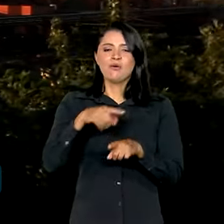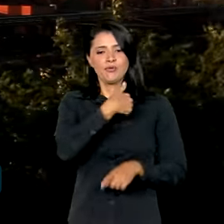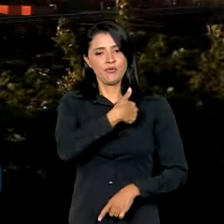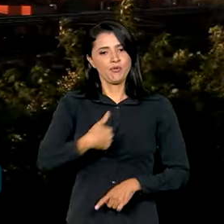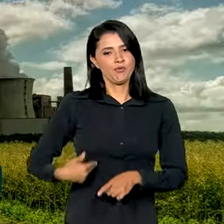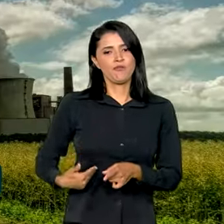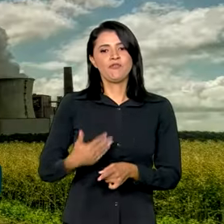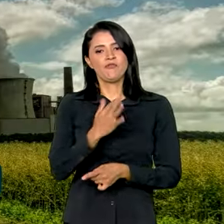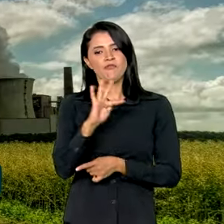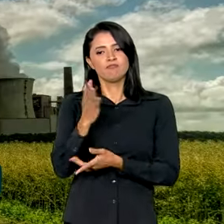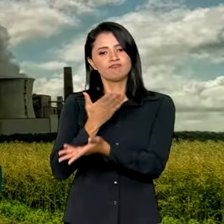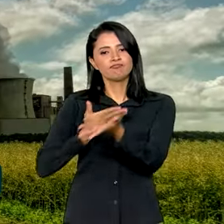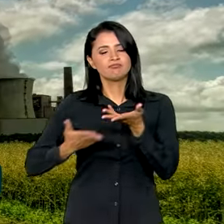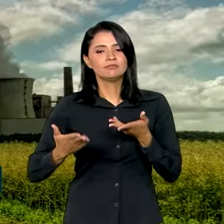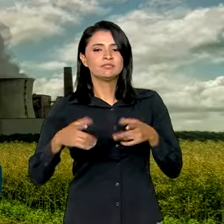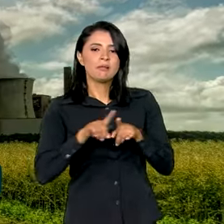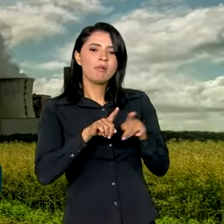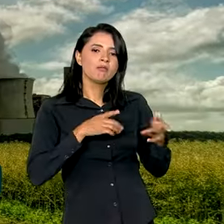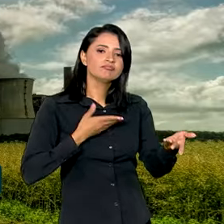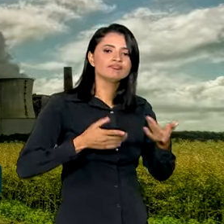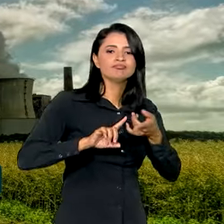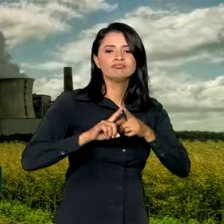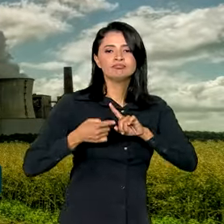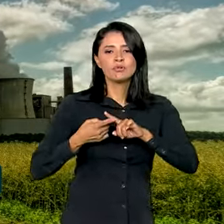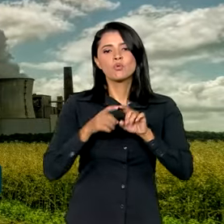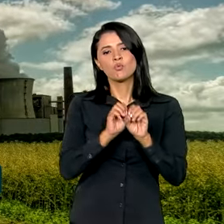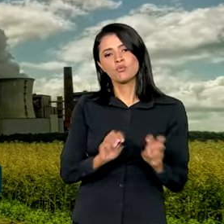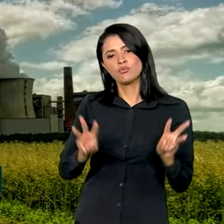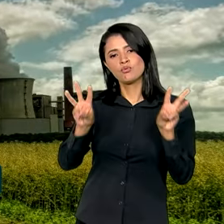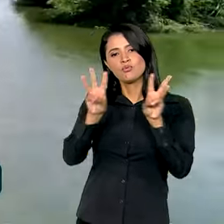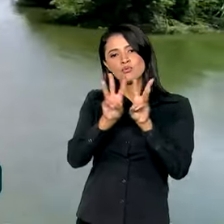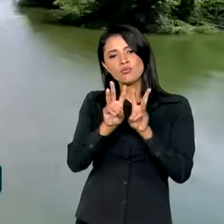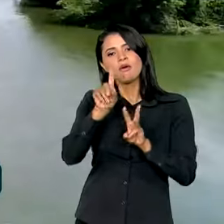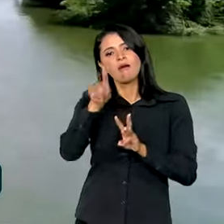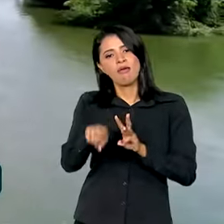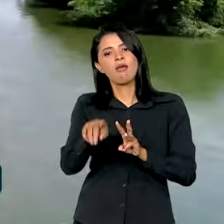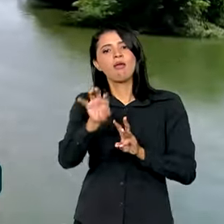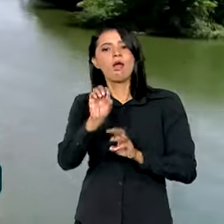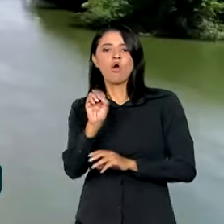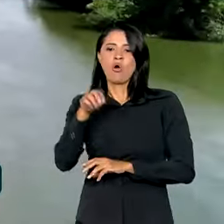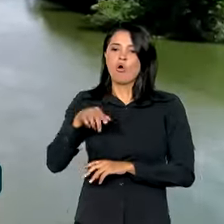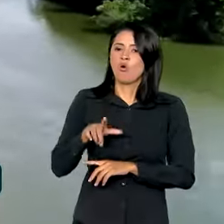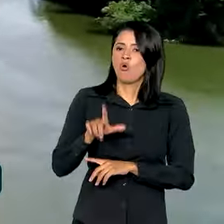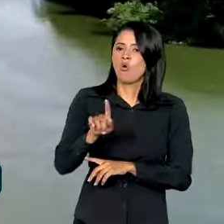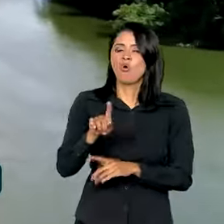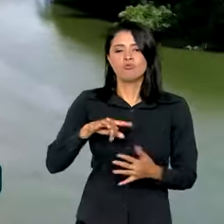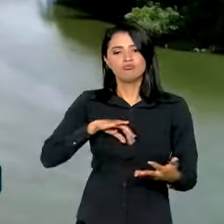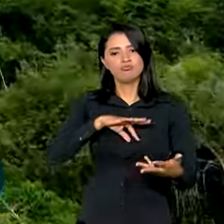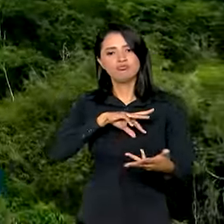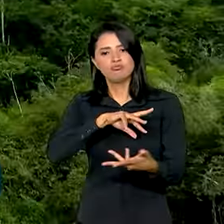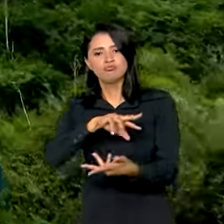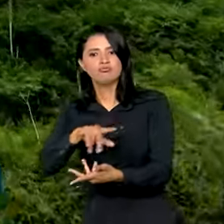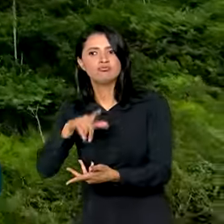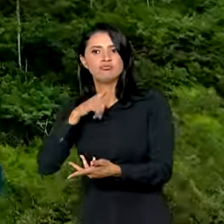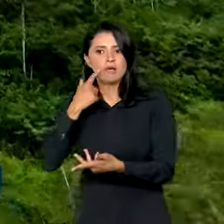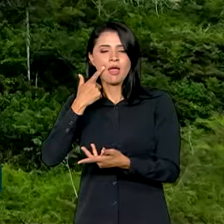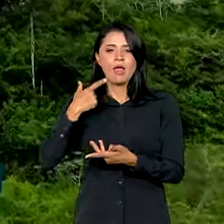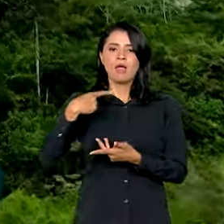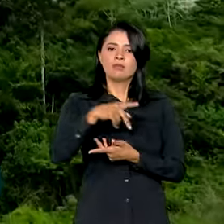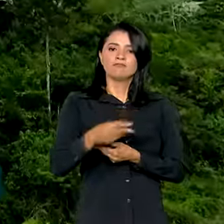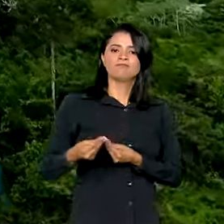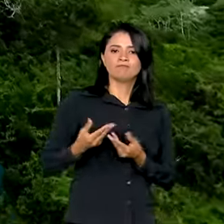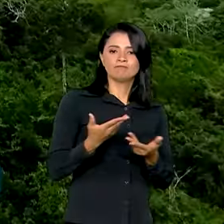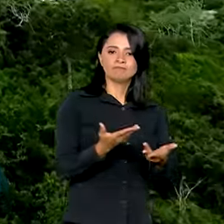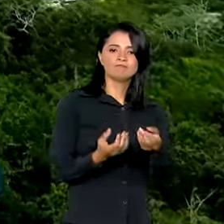da interlocução com a Organização das Nações Unidas, que é a organização intergovernamental que promove a